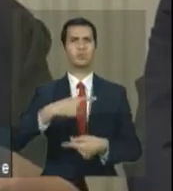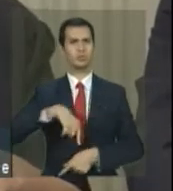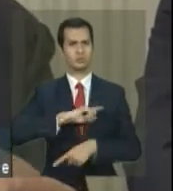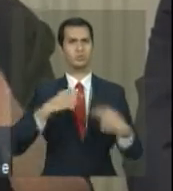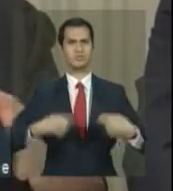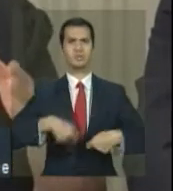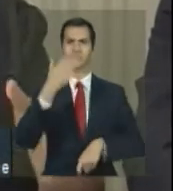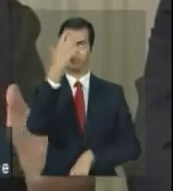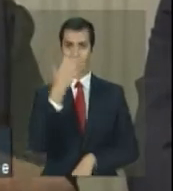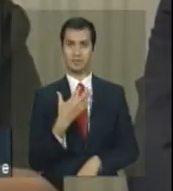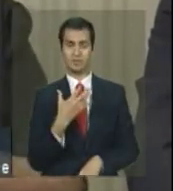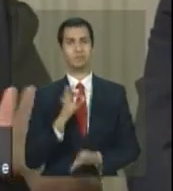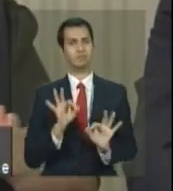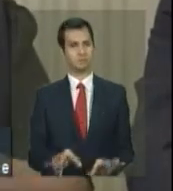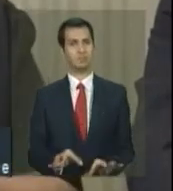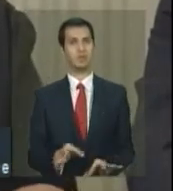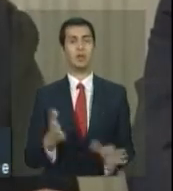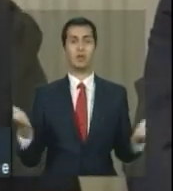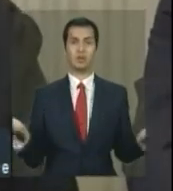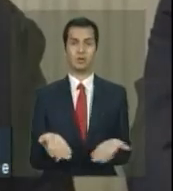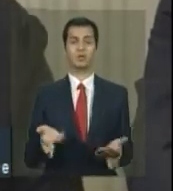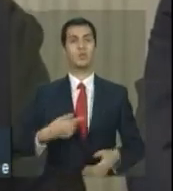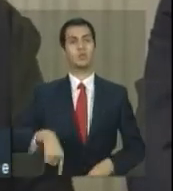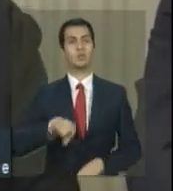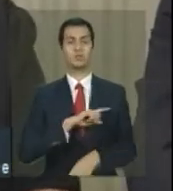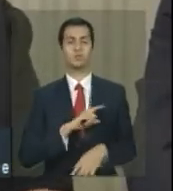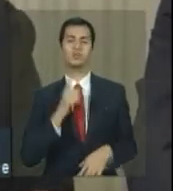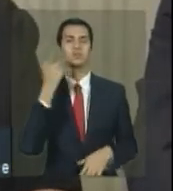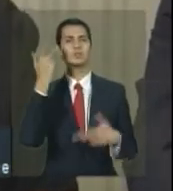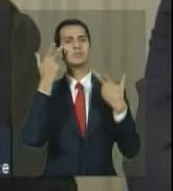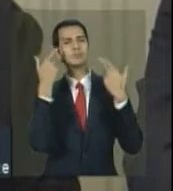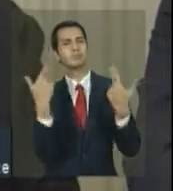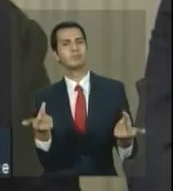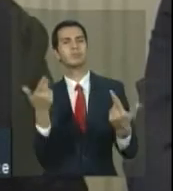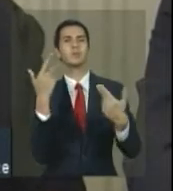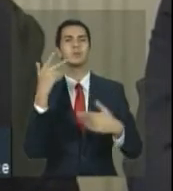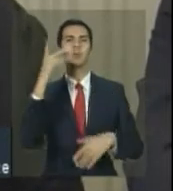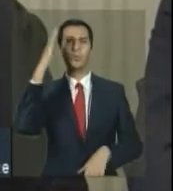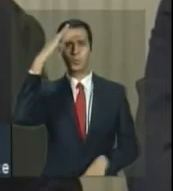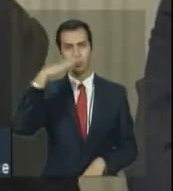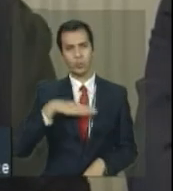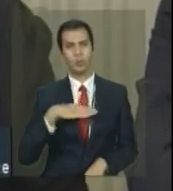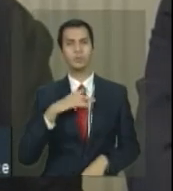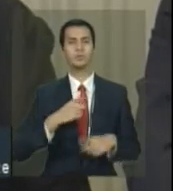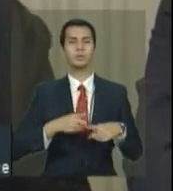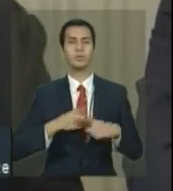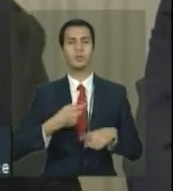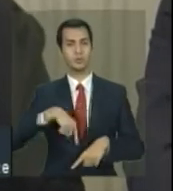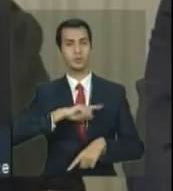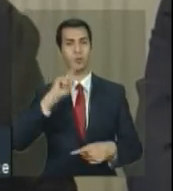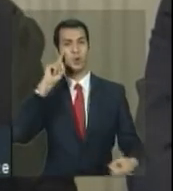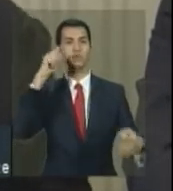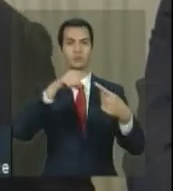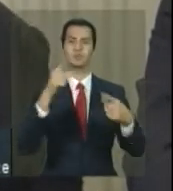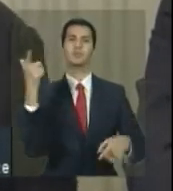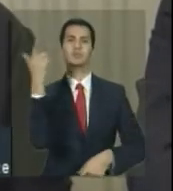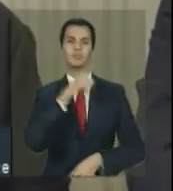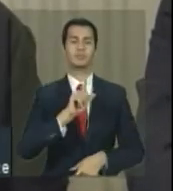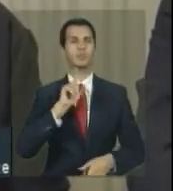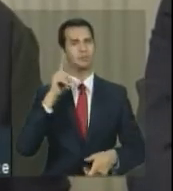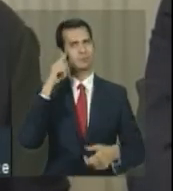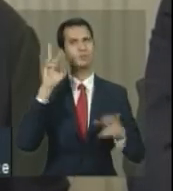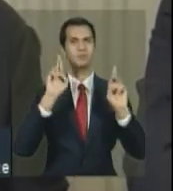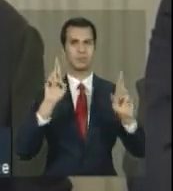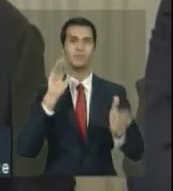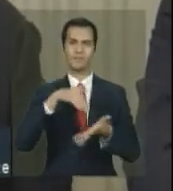muito sério no que nós estamos fazendo, então, agora nós estamos bastante tranquilos, porque nós conseguimos atingir nosso objetivo e temos certeza que vamos chegar